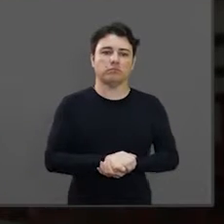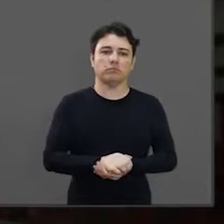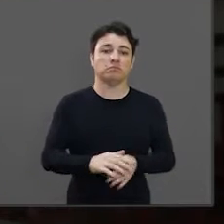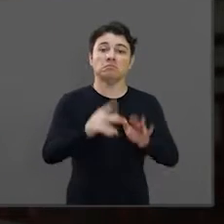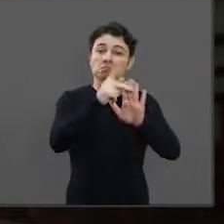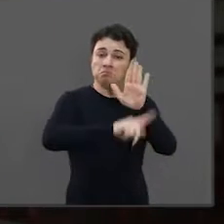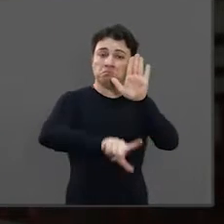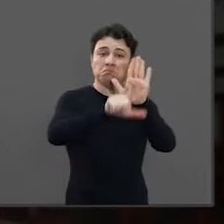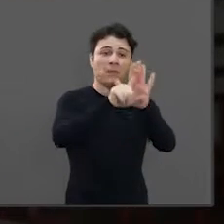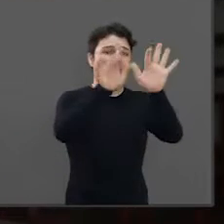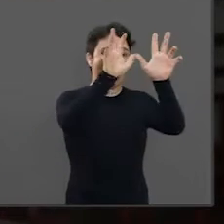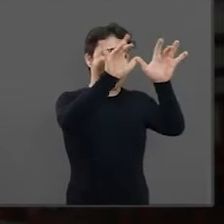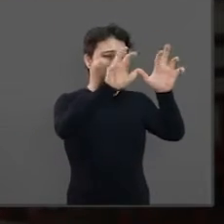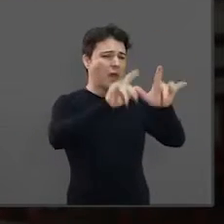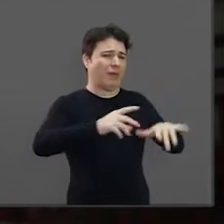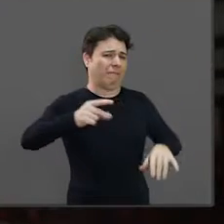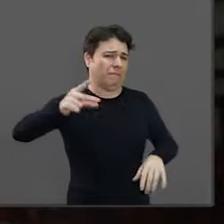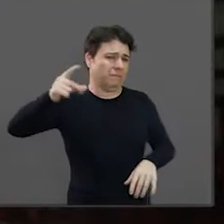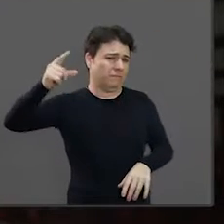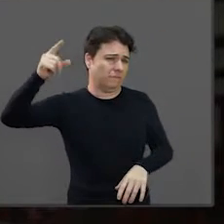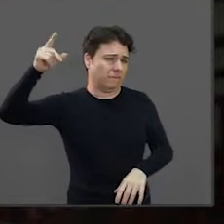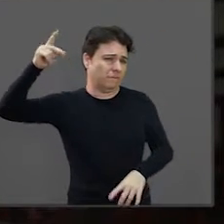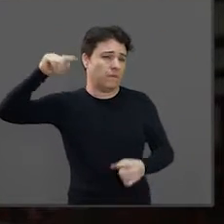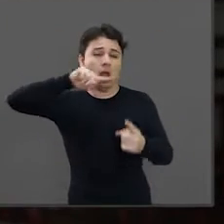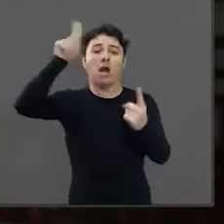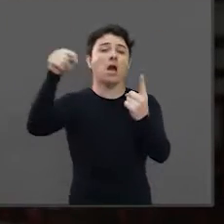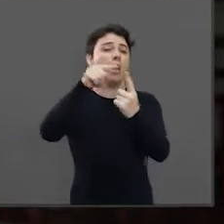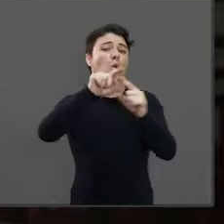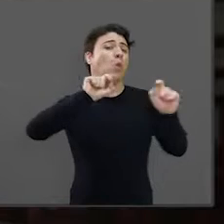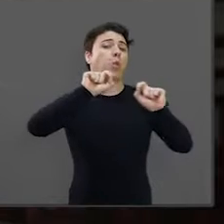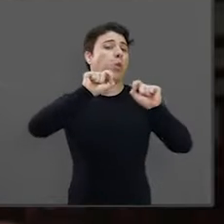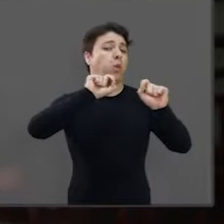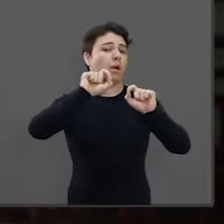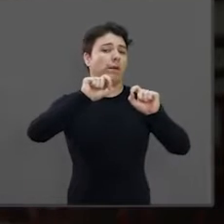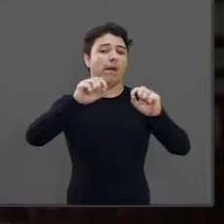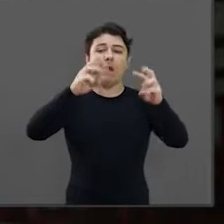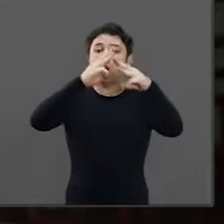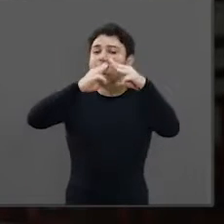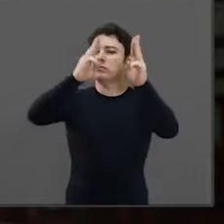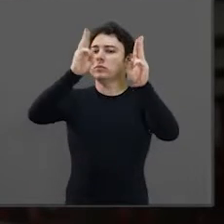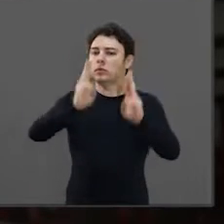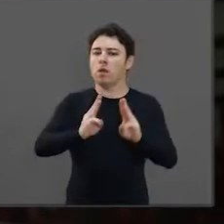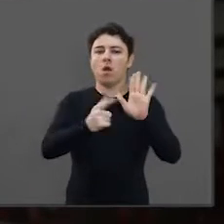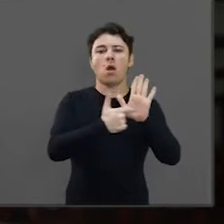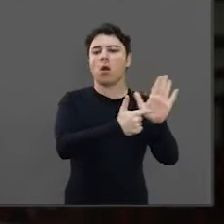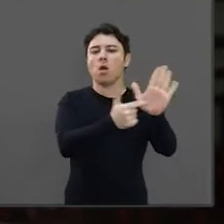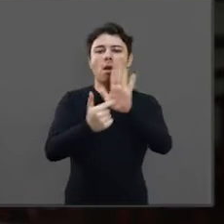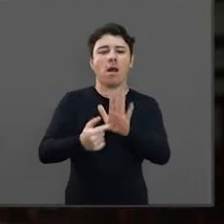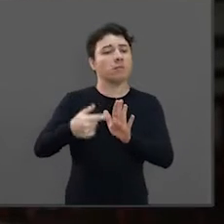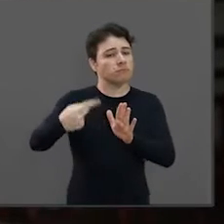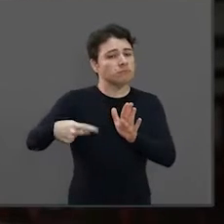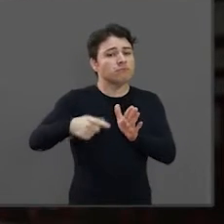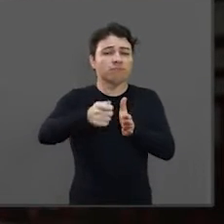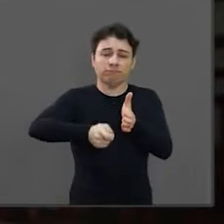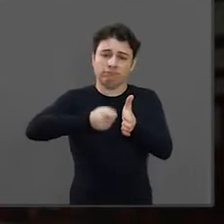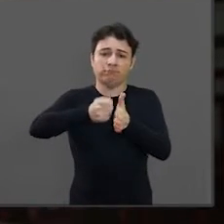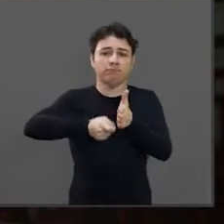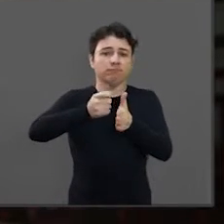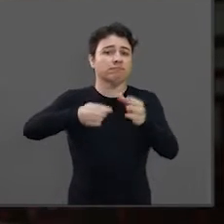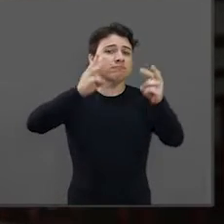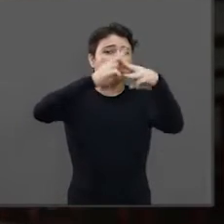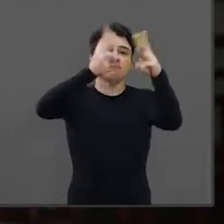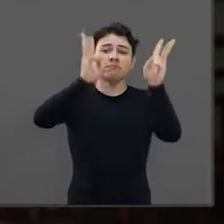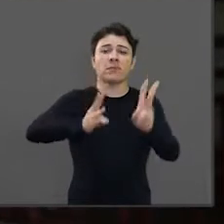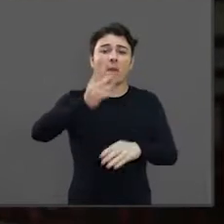já está elaborado há algum tempo, sem antes de ter pego fogo o Museu do Rio, né? E